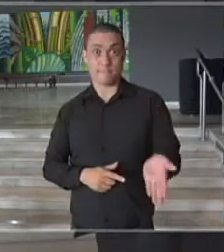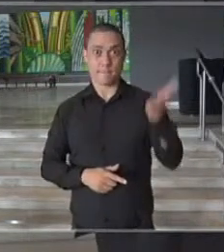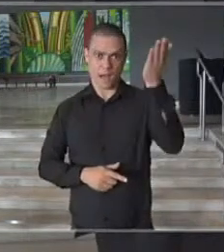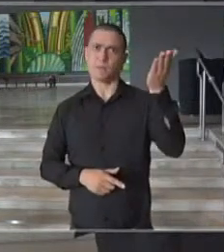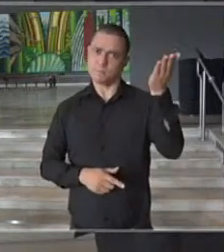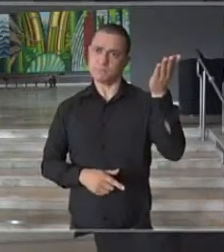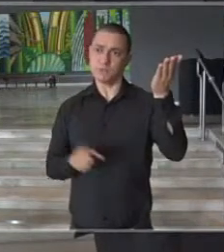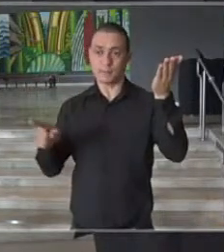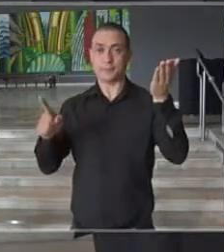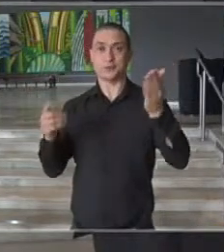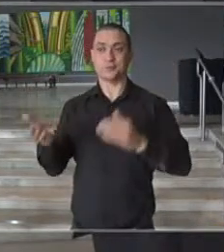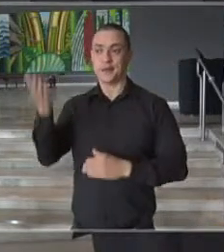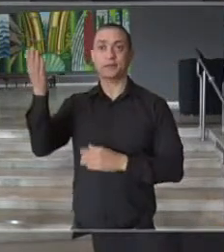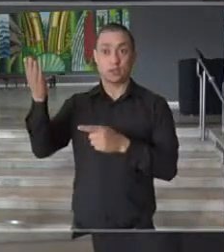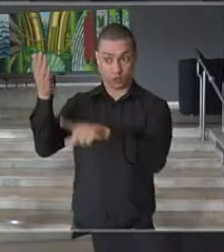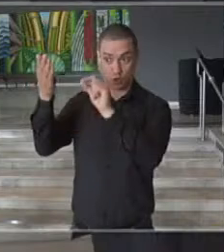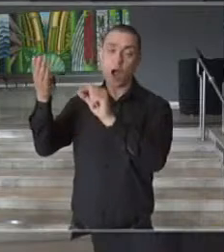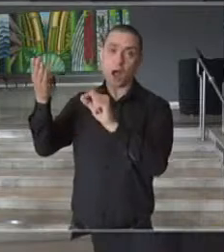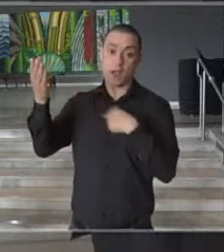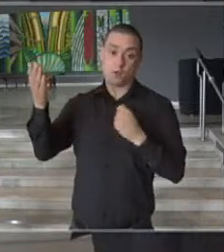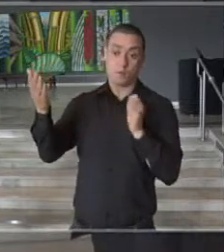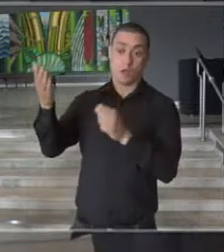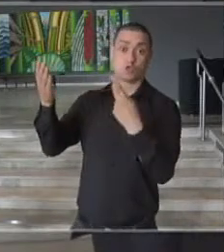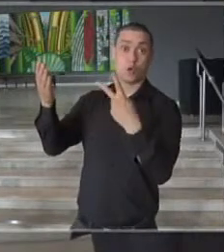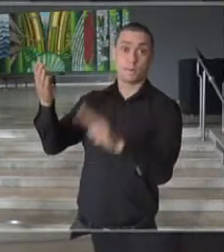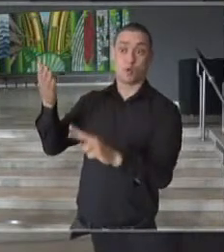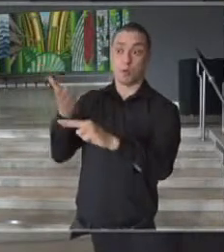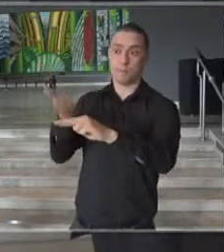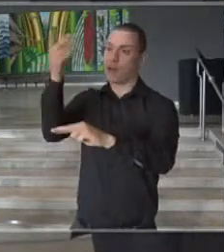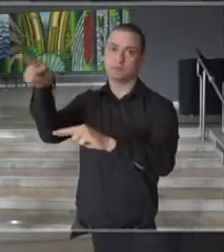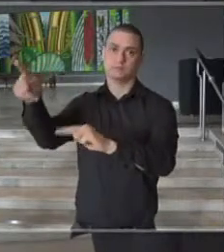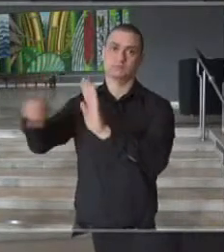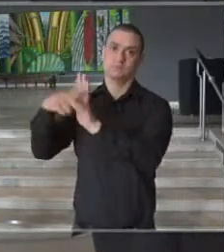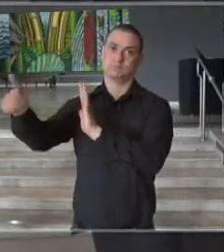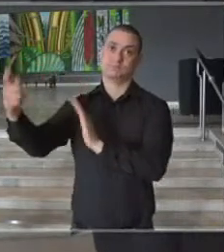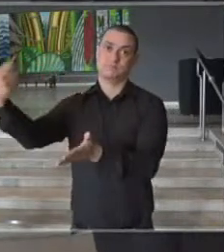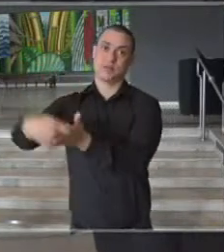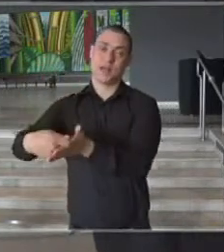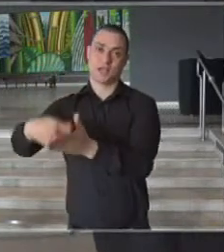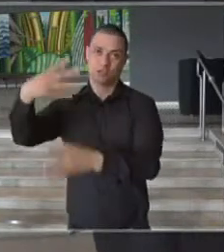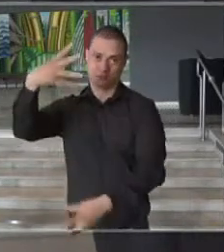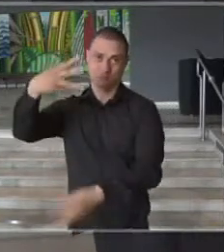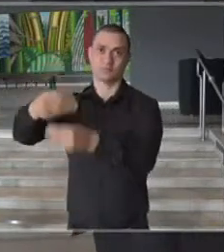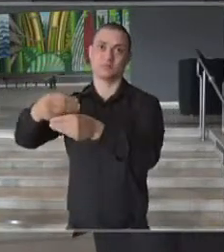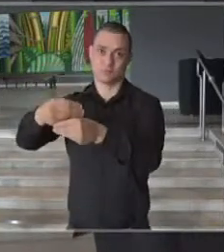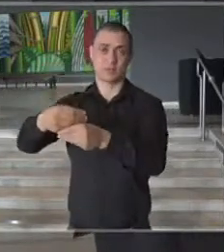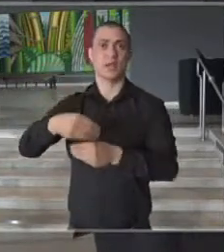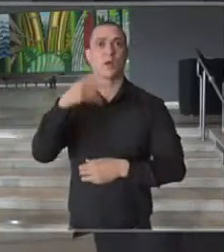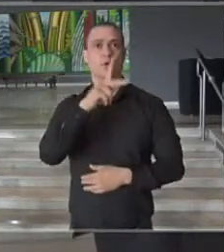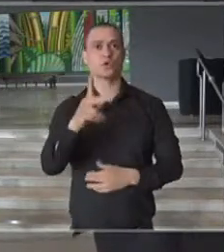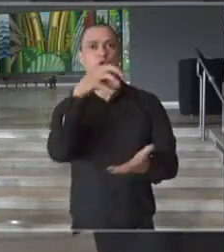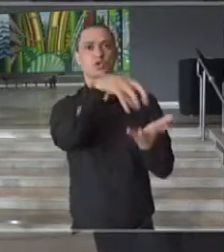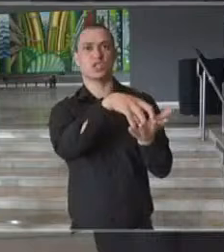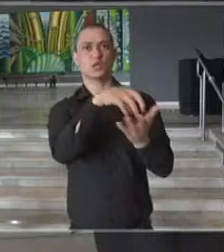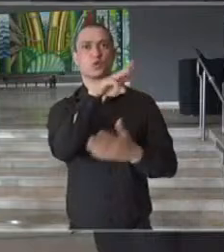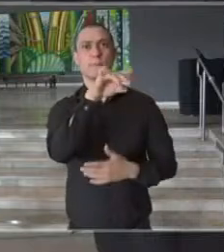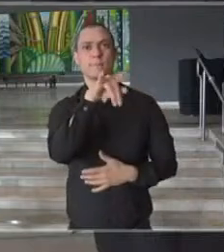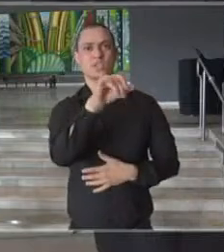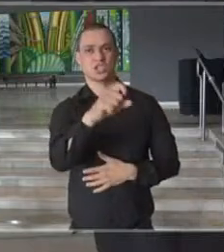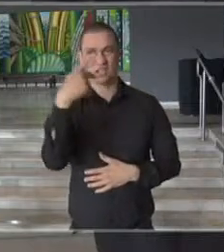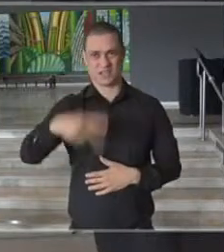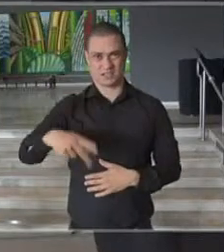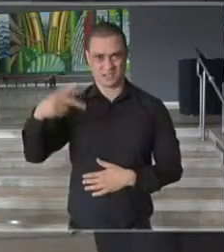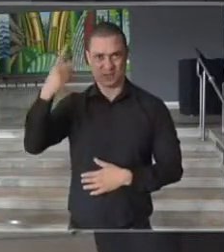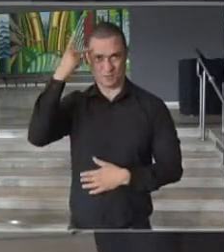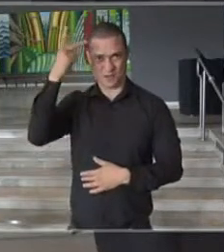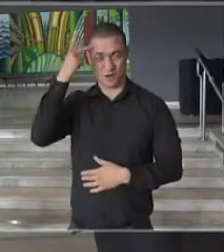custeada por ele. Temos professores, isso eu tenho feito muitas reuniões e lives com os professores dentro do Centro de Mídias do Estado de São Paulo,